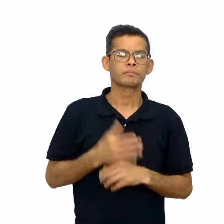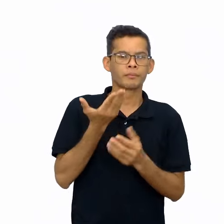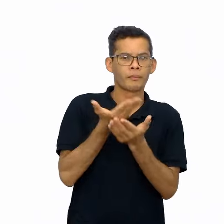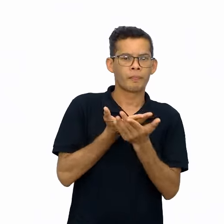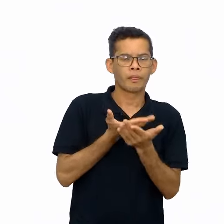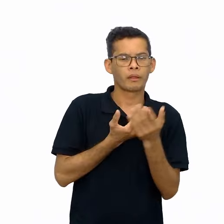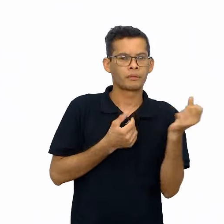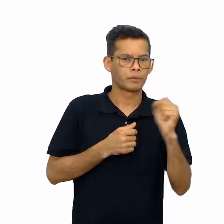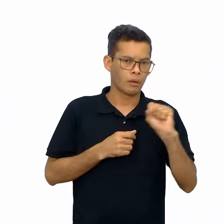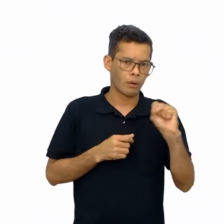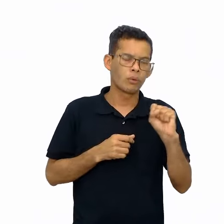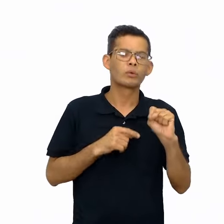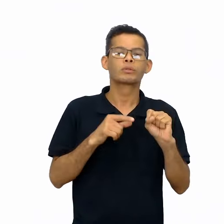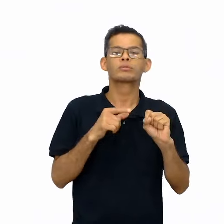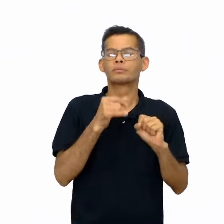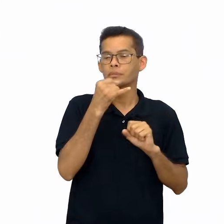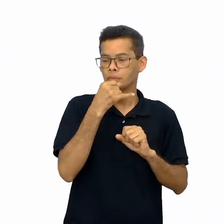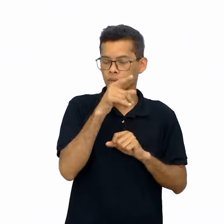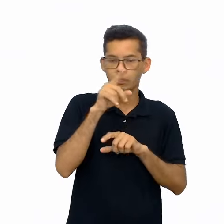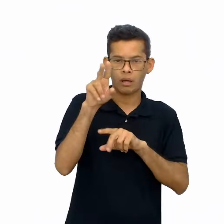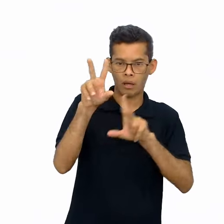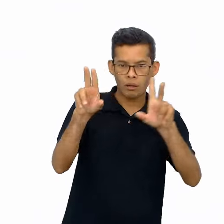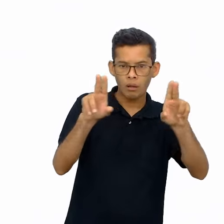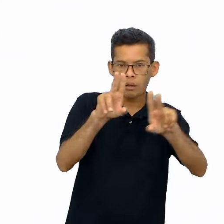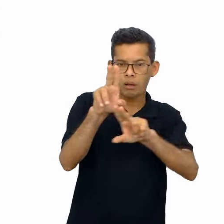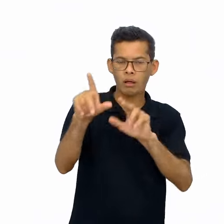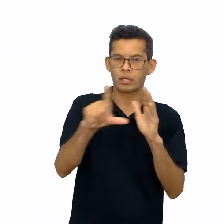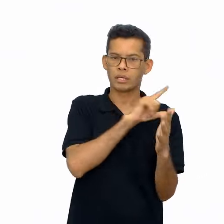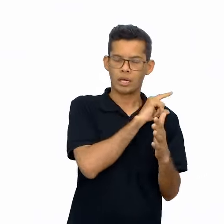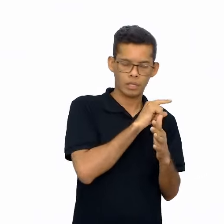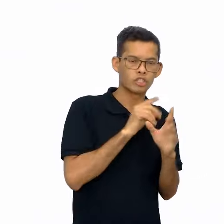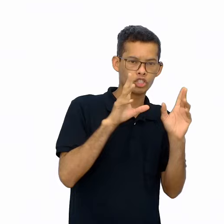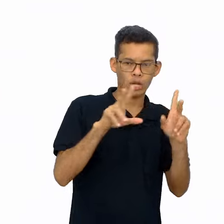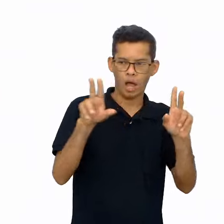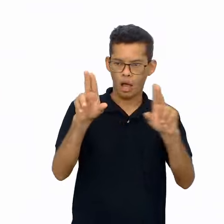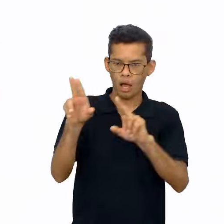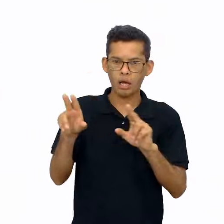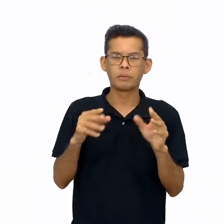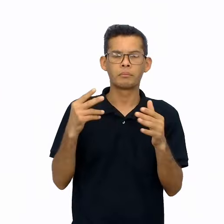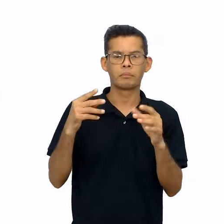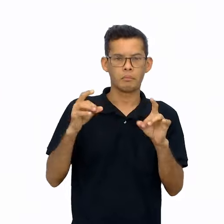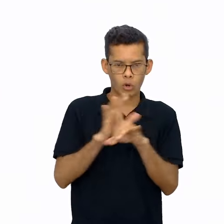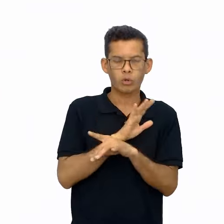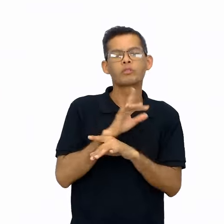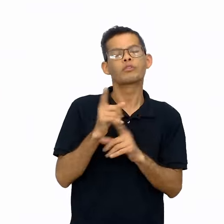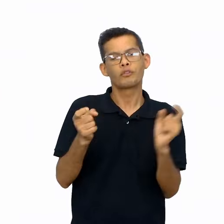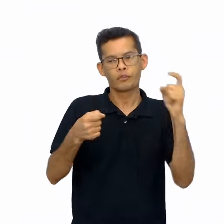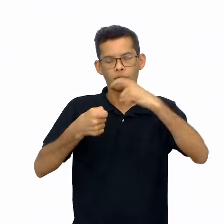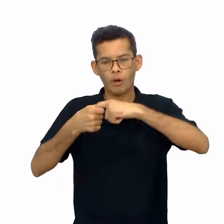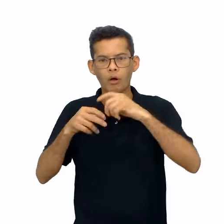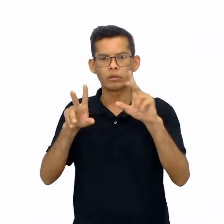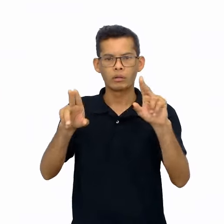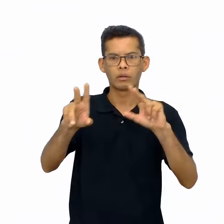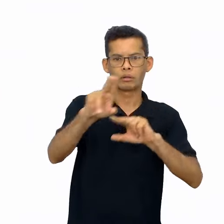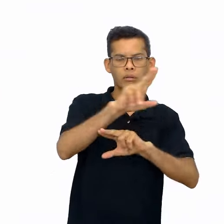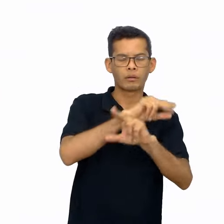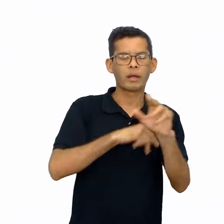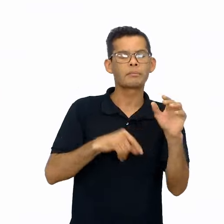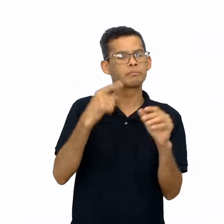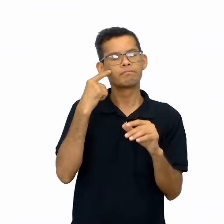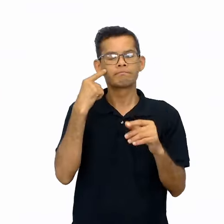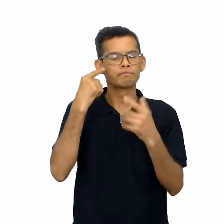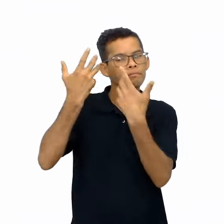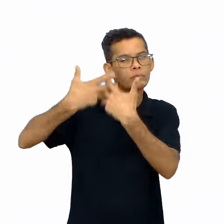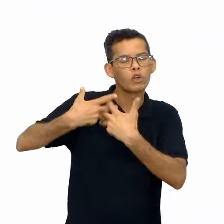8, as duplas originais formadas na aula 6 devem voltar a se reunir para escrever a pergunta da adivinha e, para isso,